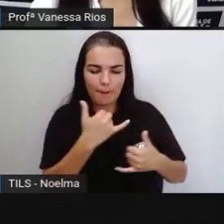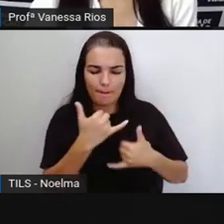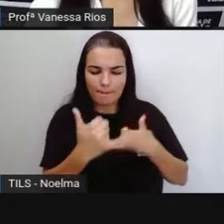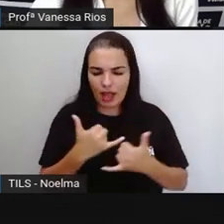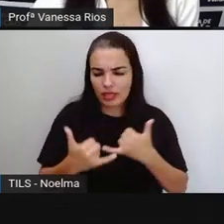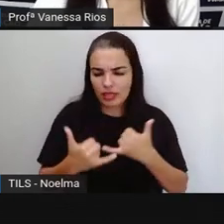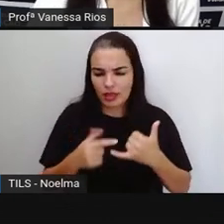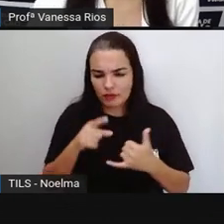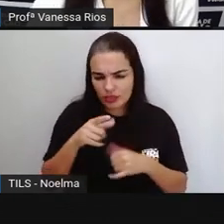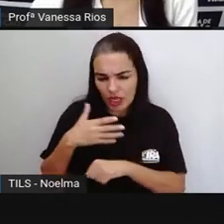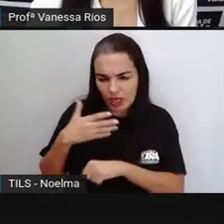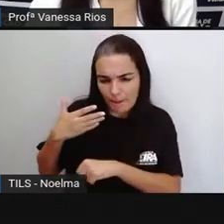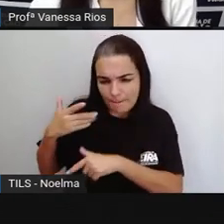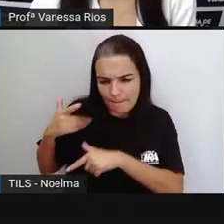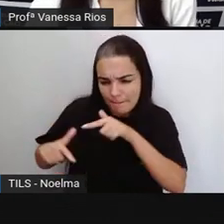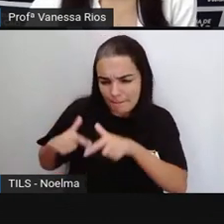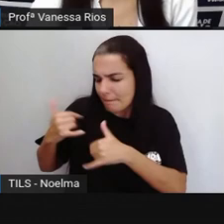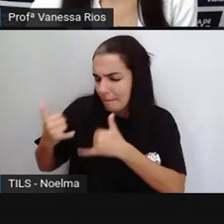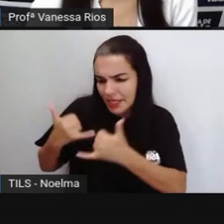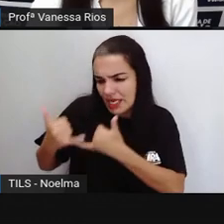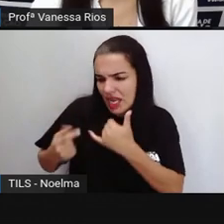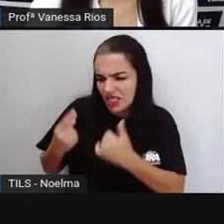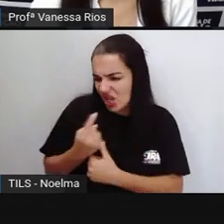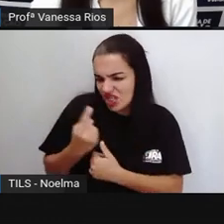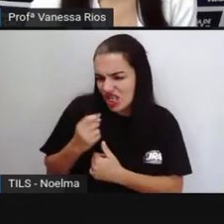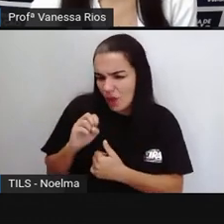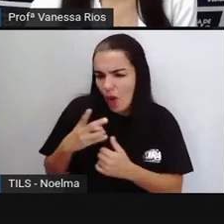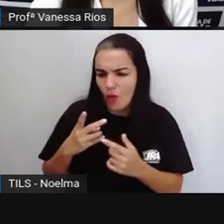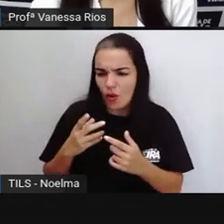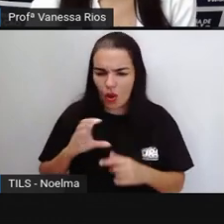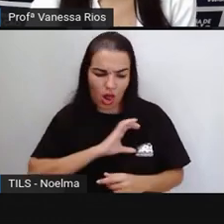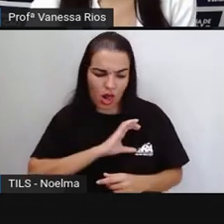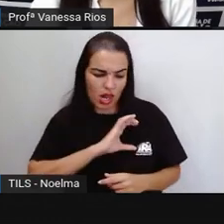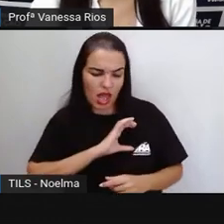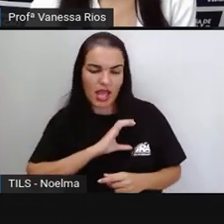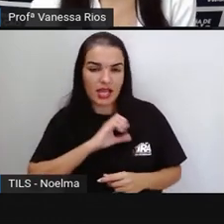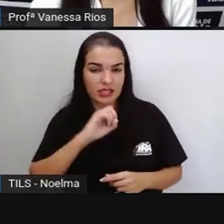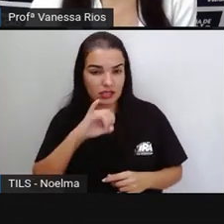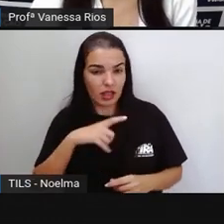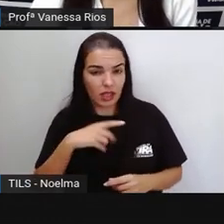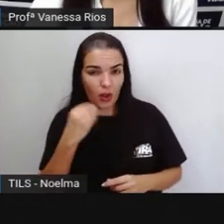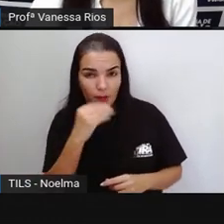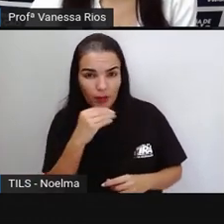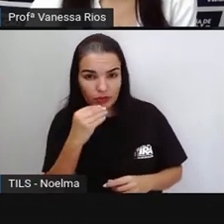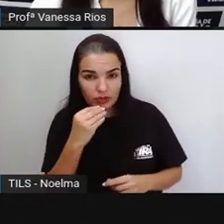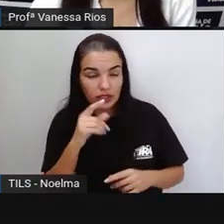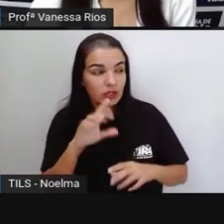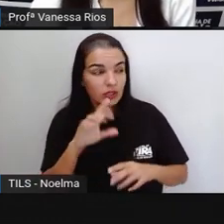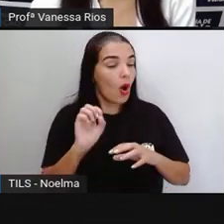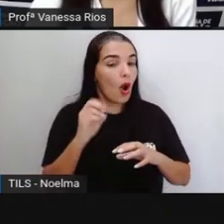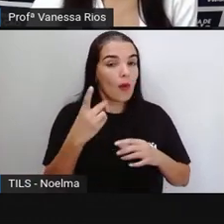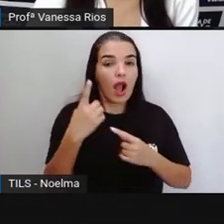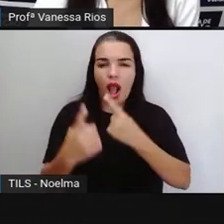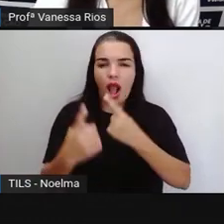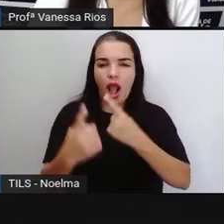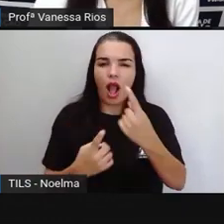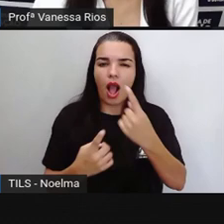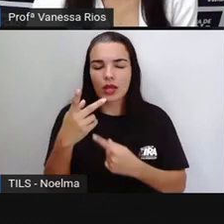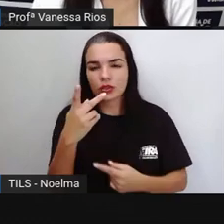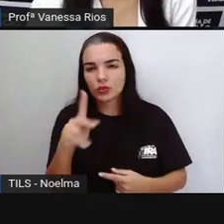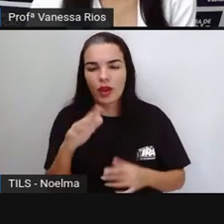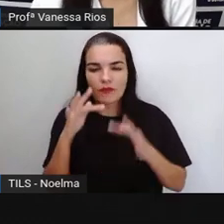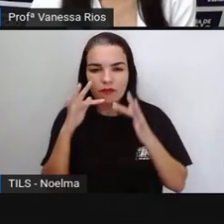brincar sozinho ou com seus colegas, quando tem essa oportunidade, com alguém da sua família também, com seus